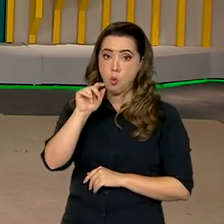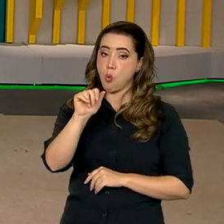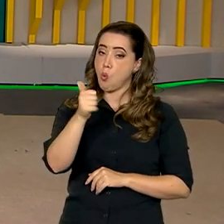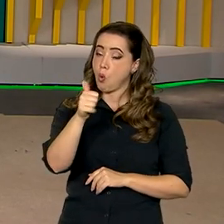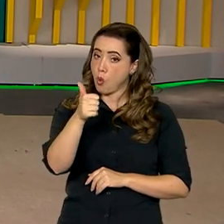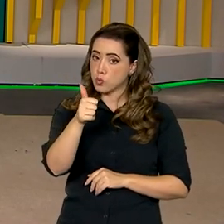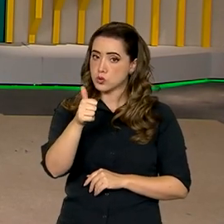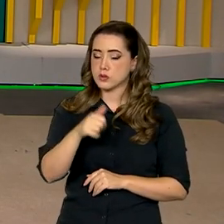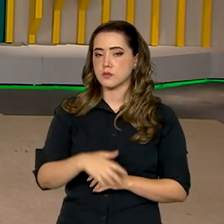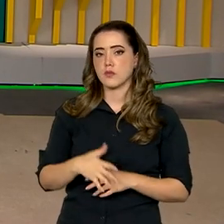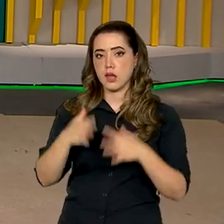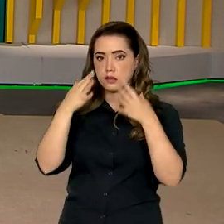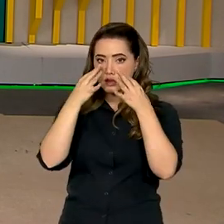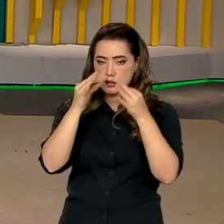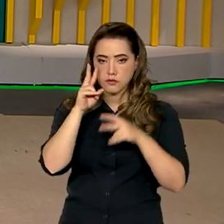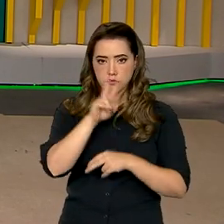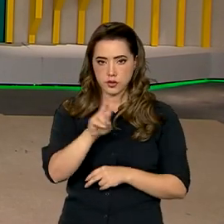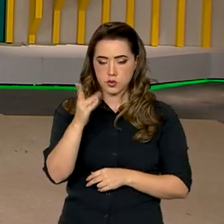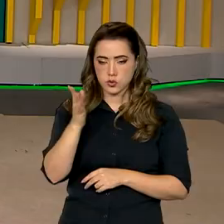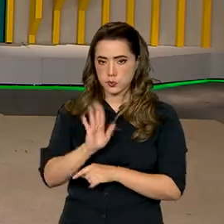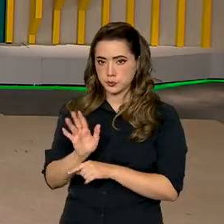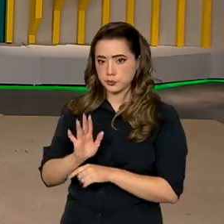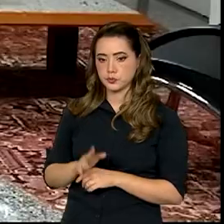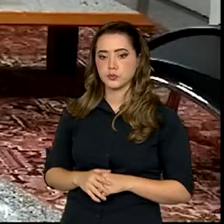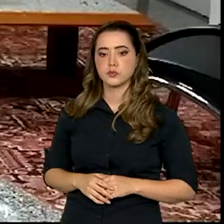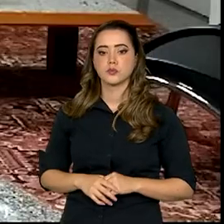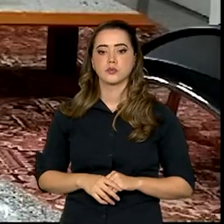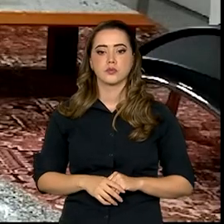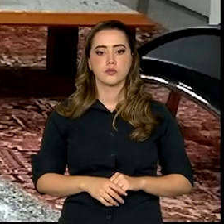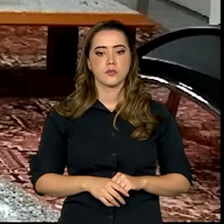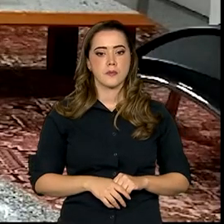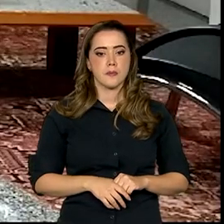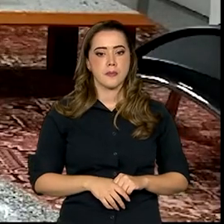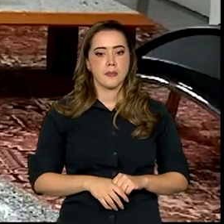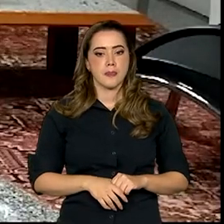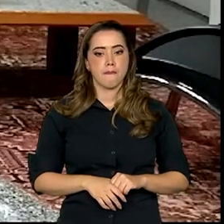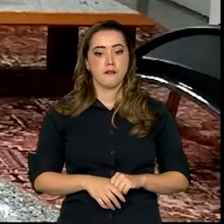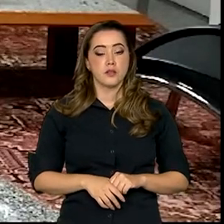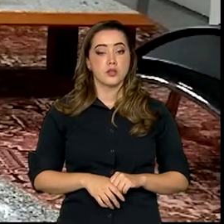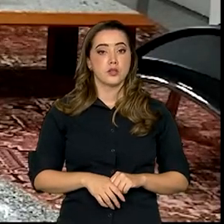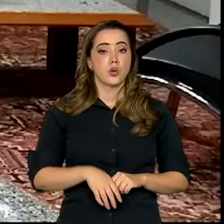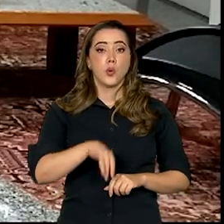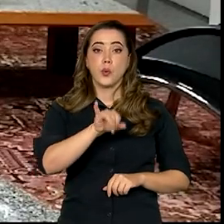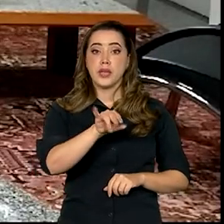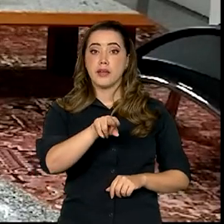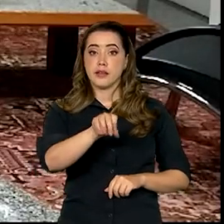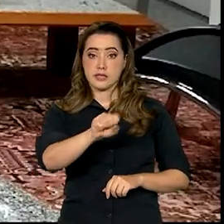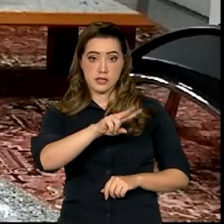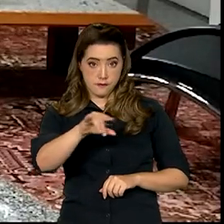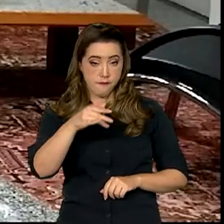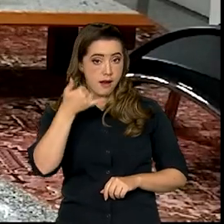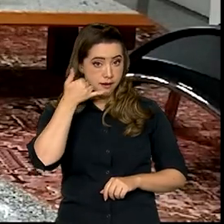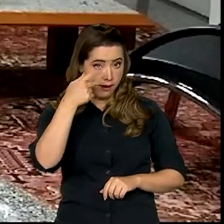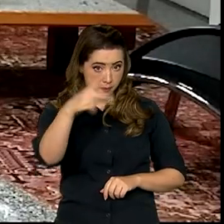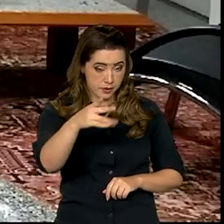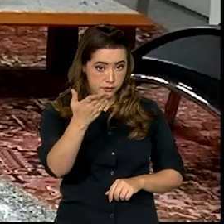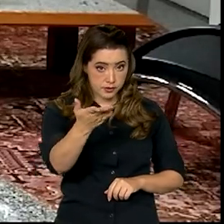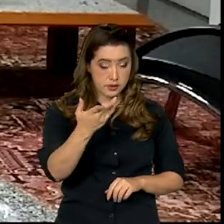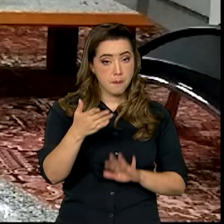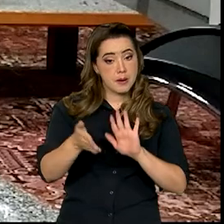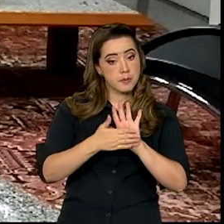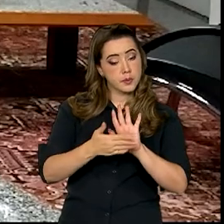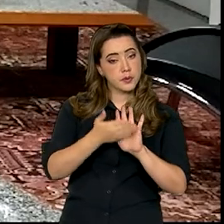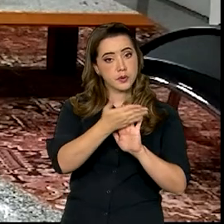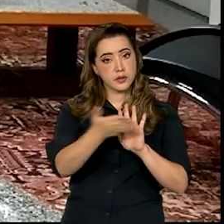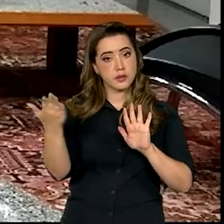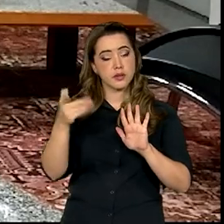São Paulo. Fique atento, confira aí na reportagem. O INSS vai ligar para você. Vai ligar para quem te propôs que